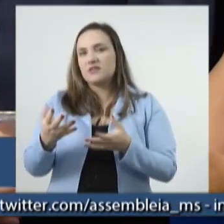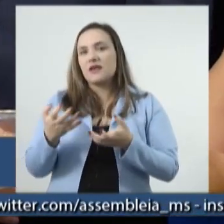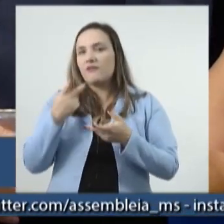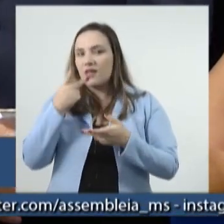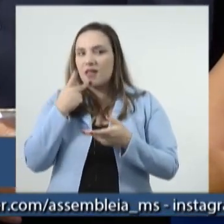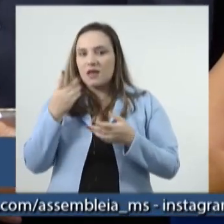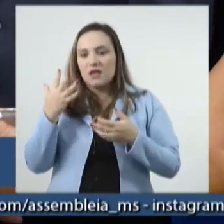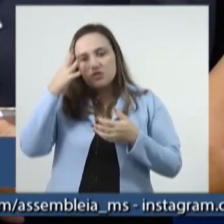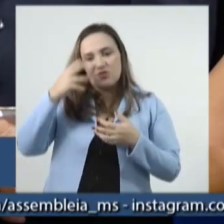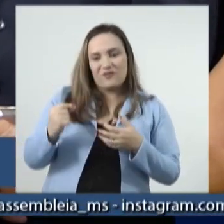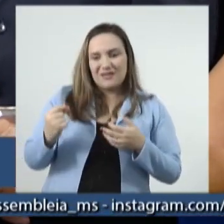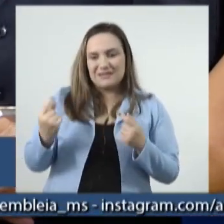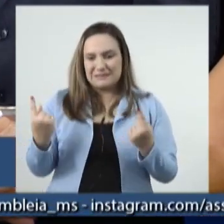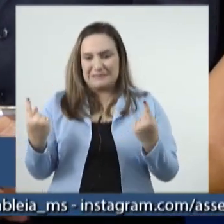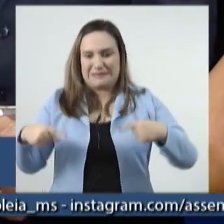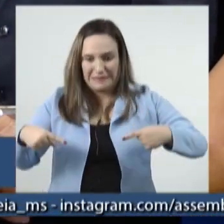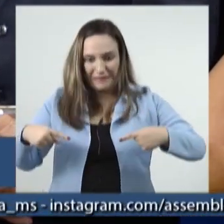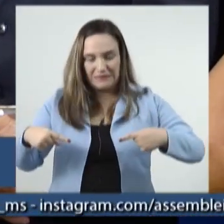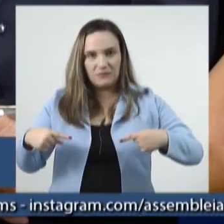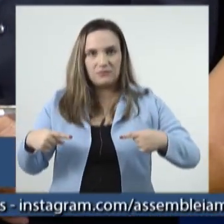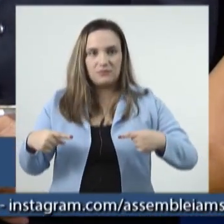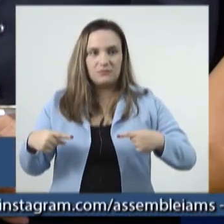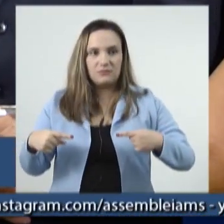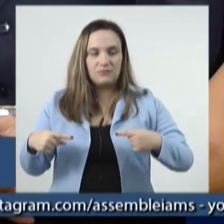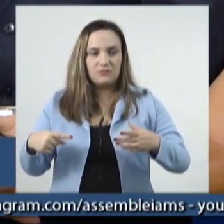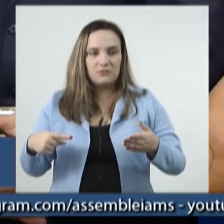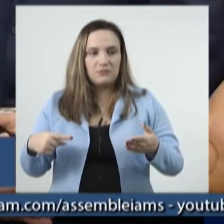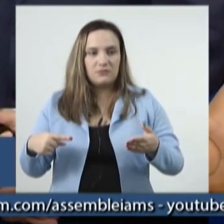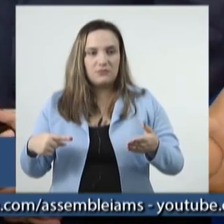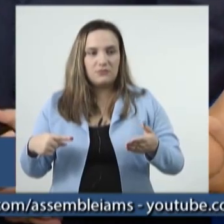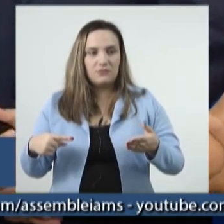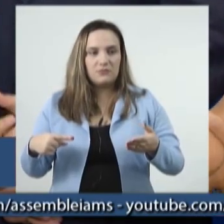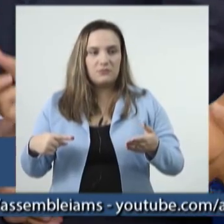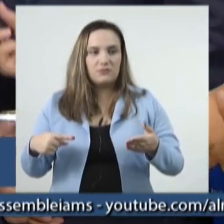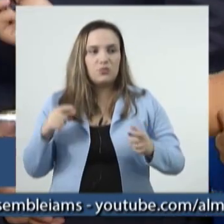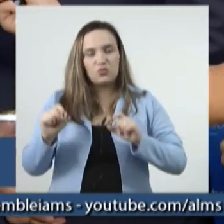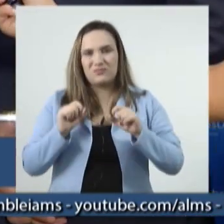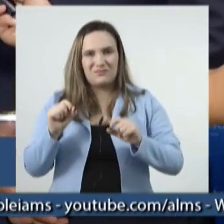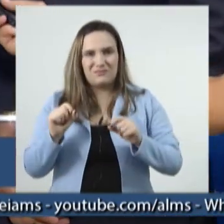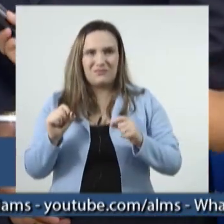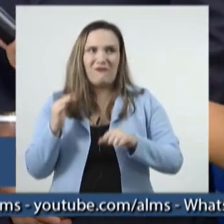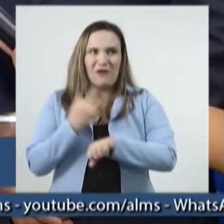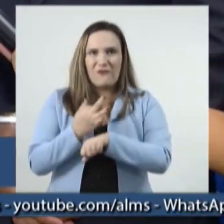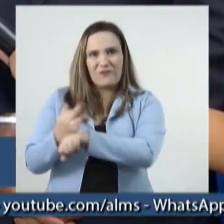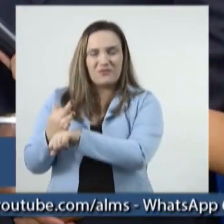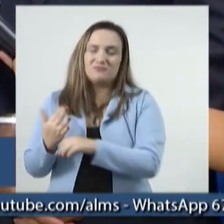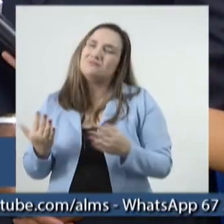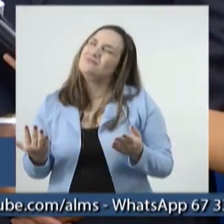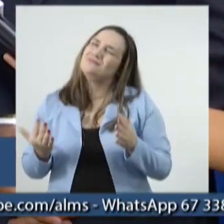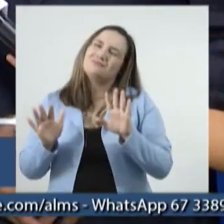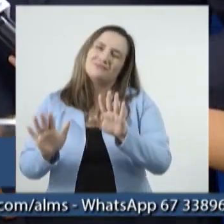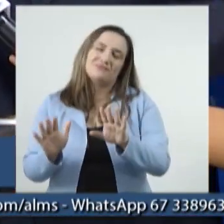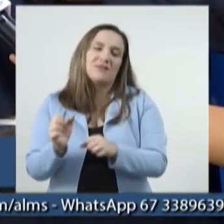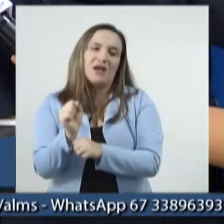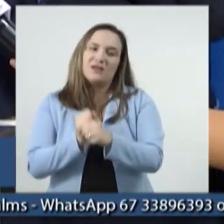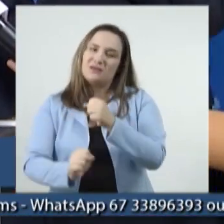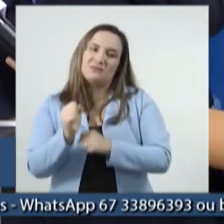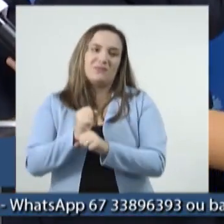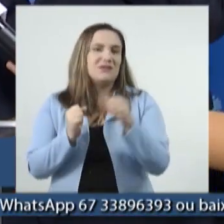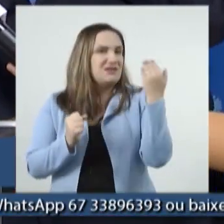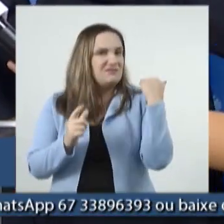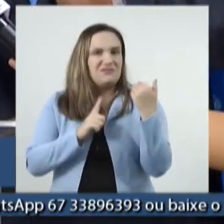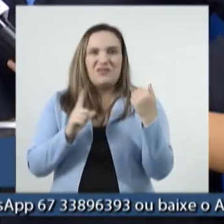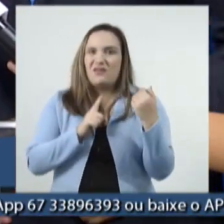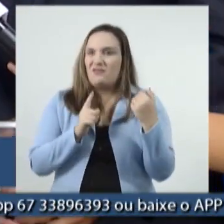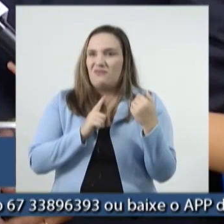dentro da casa, como por exemplo as faltas, como o senhor pretende. Olha, nós tivemos no ano passado um ano glorioso,